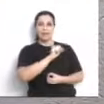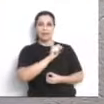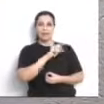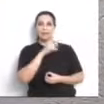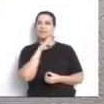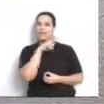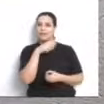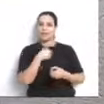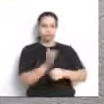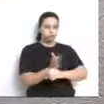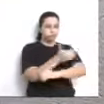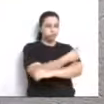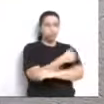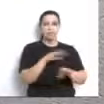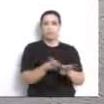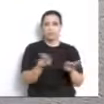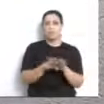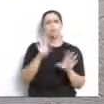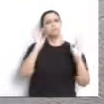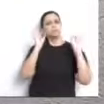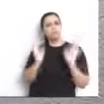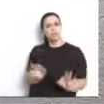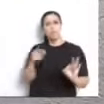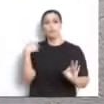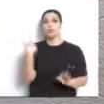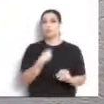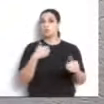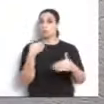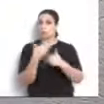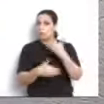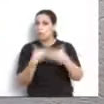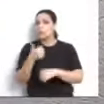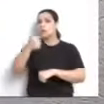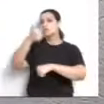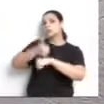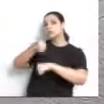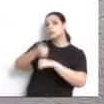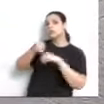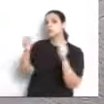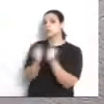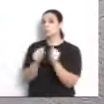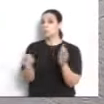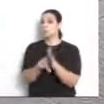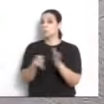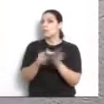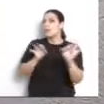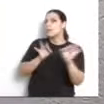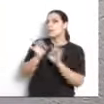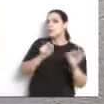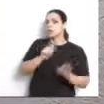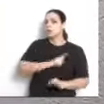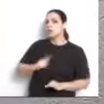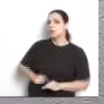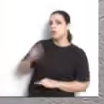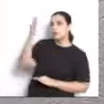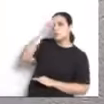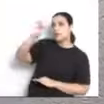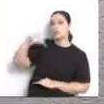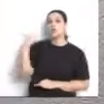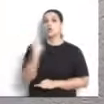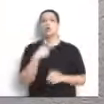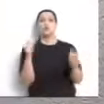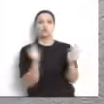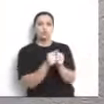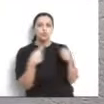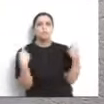Mas com toda a certeza absoluta. Esse é um processo liderado, conduzido pelo governo federal e nós temos que unir as nossas